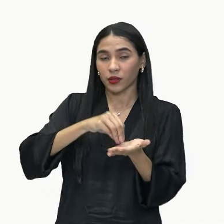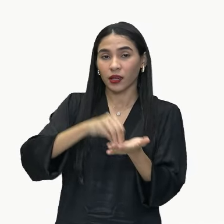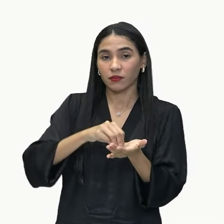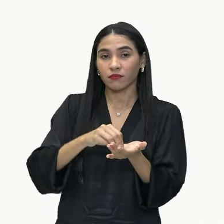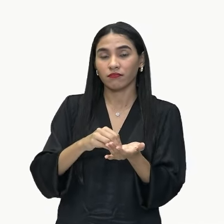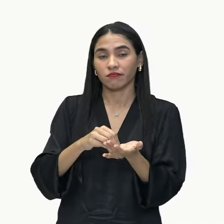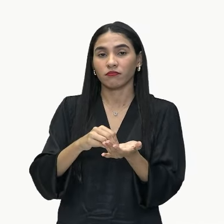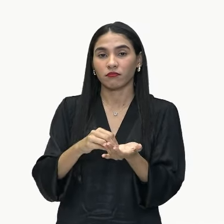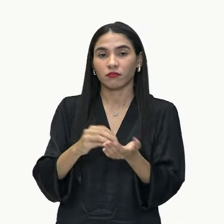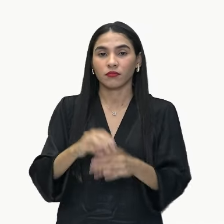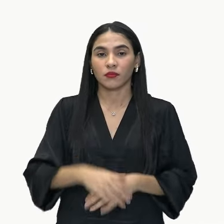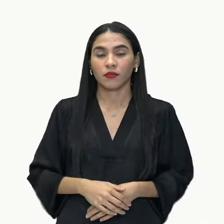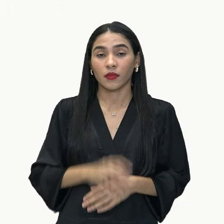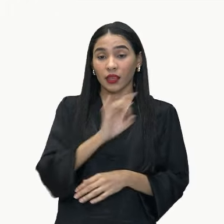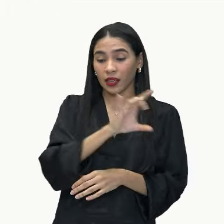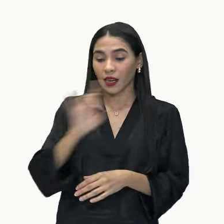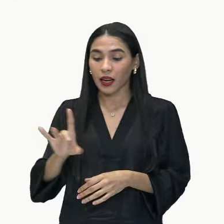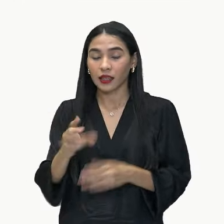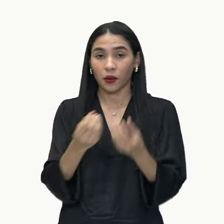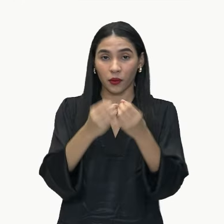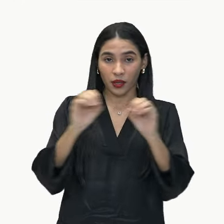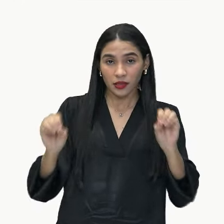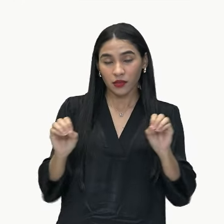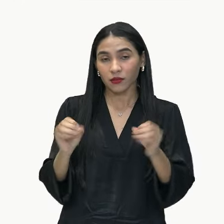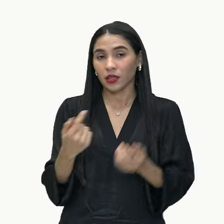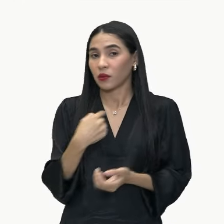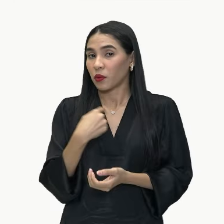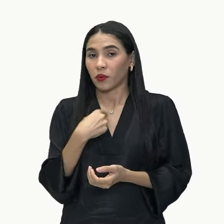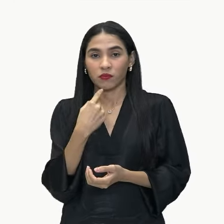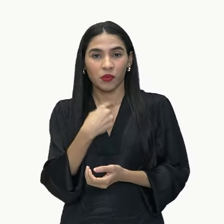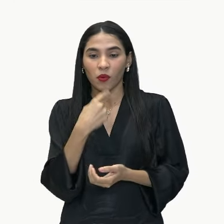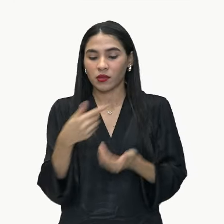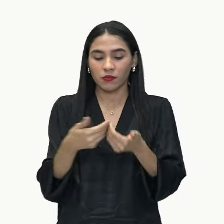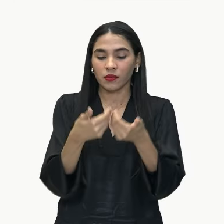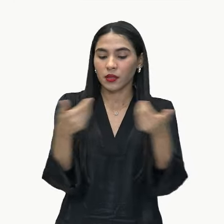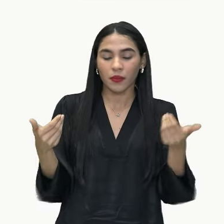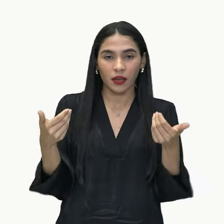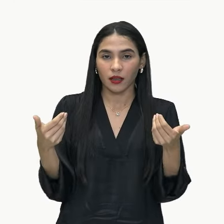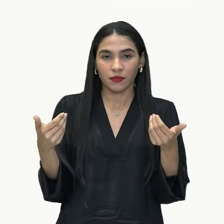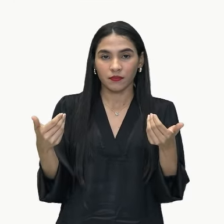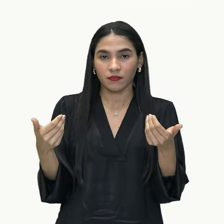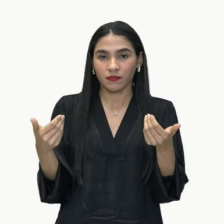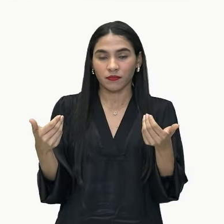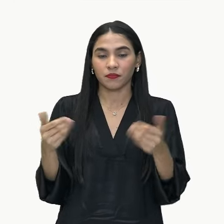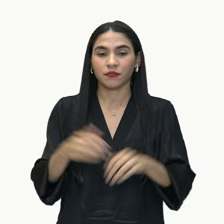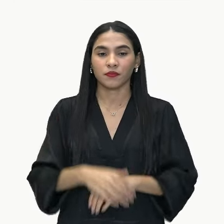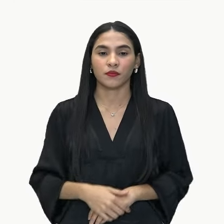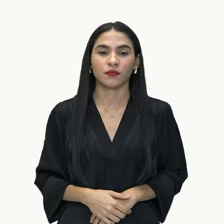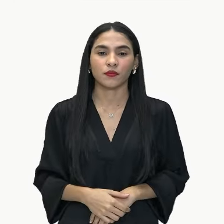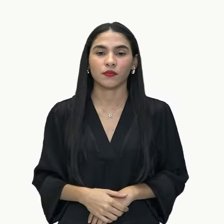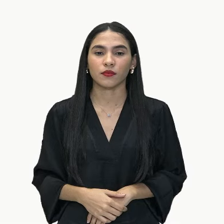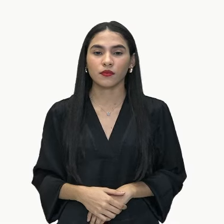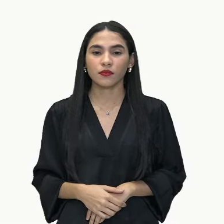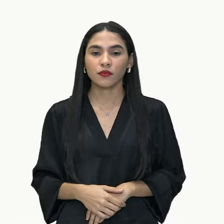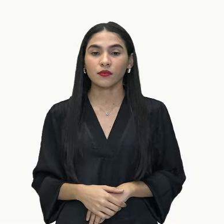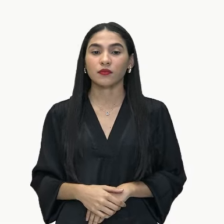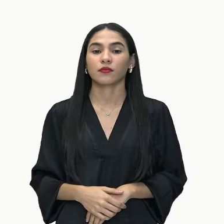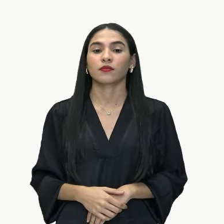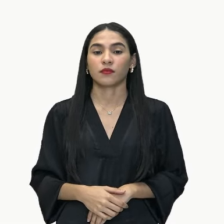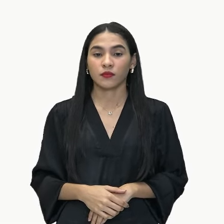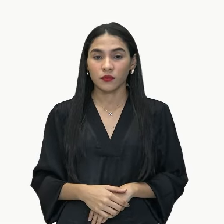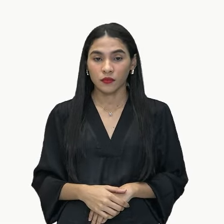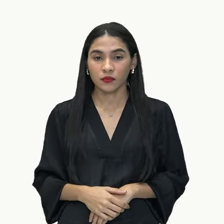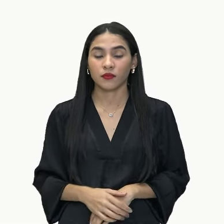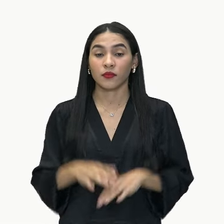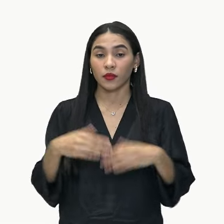importante de cada uma das orações. E aí, eu não consigo separá-las. Elas não são independentes, tá? As orações,